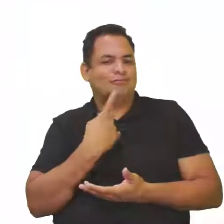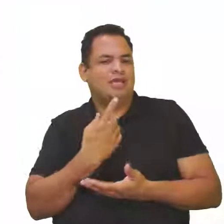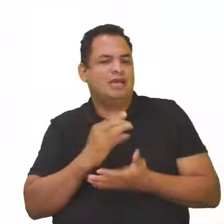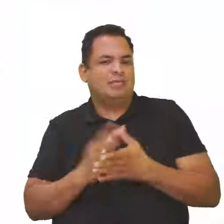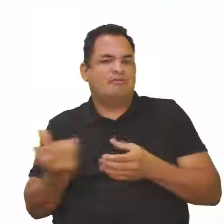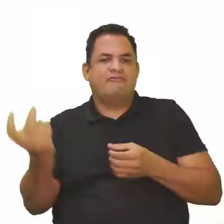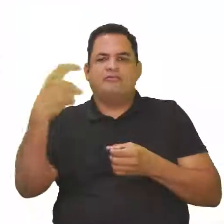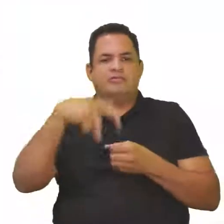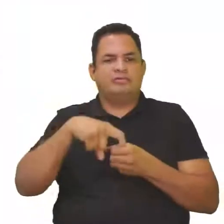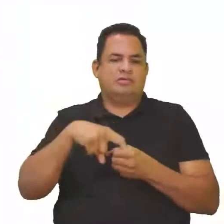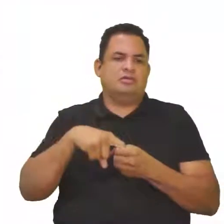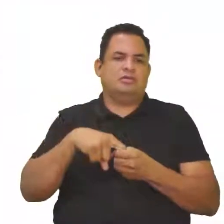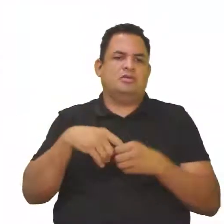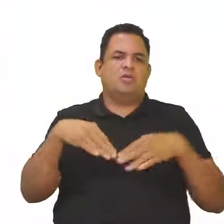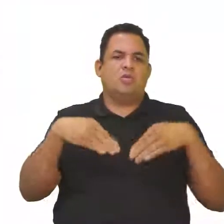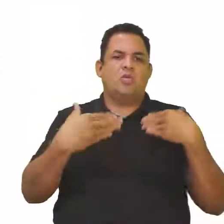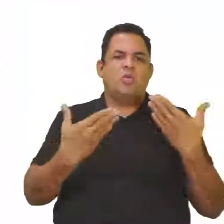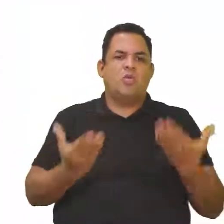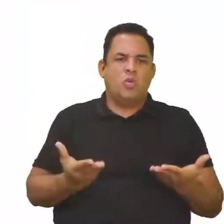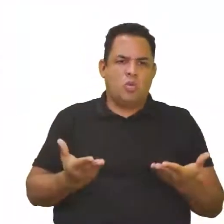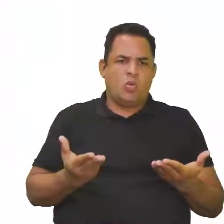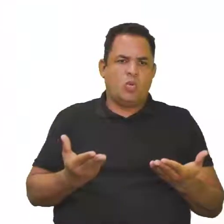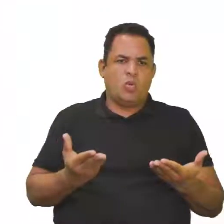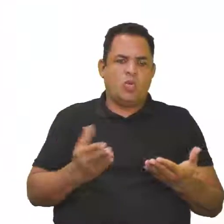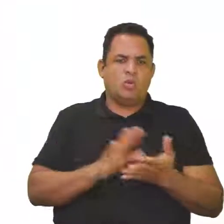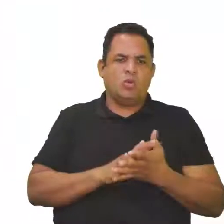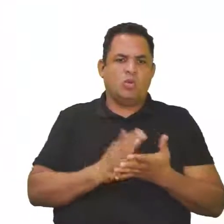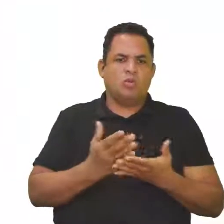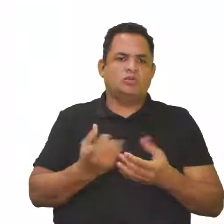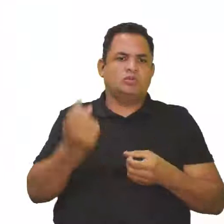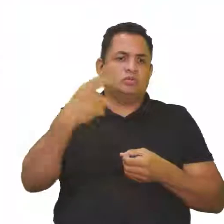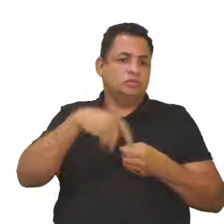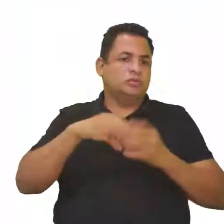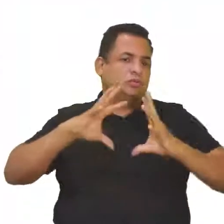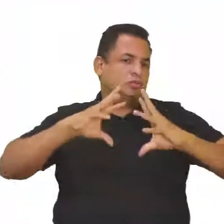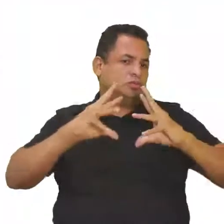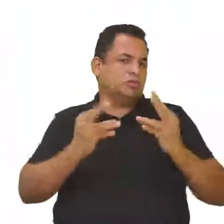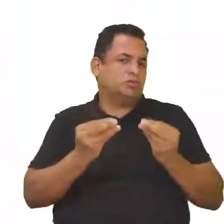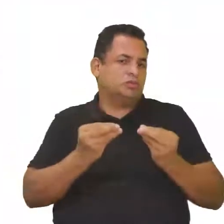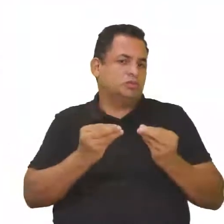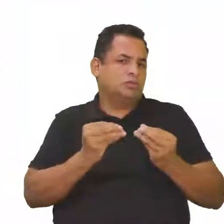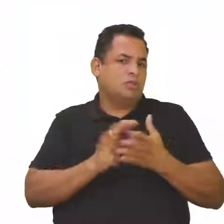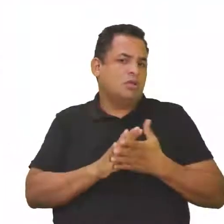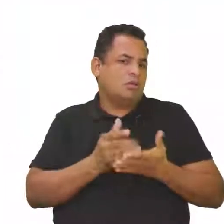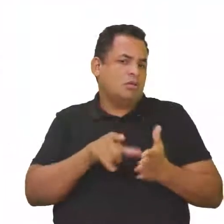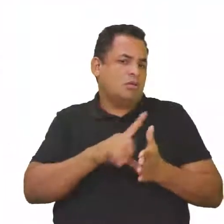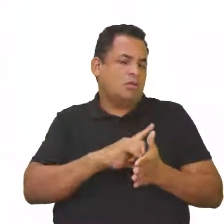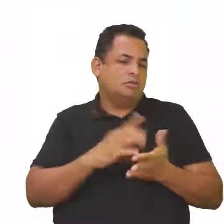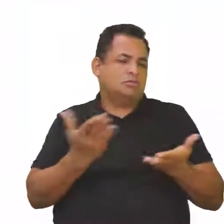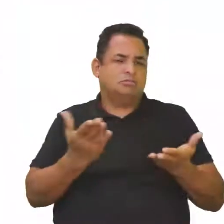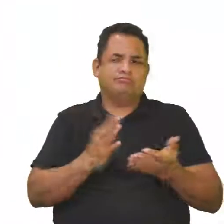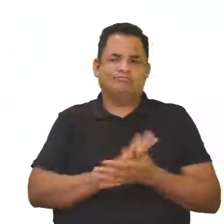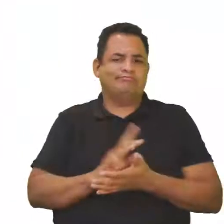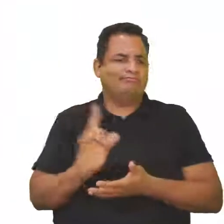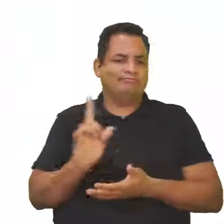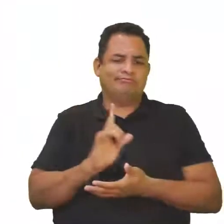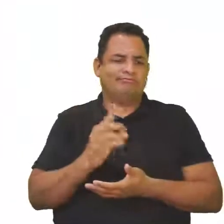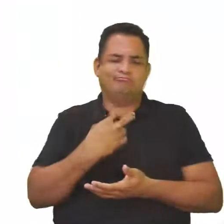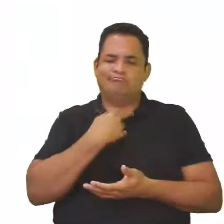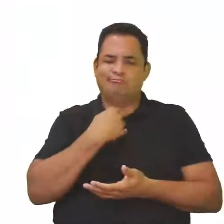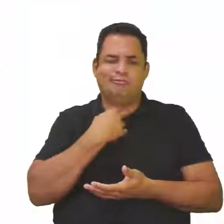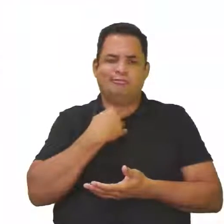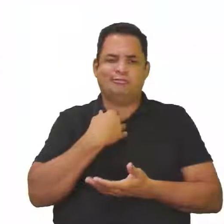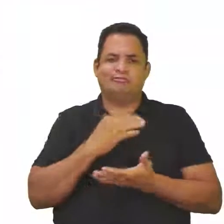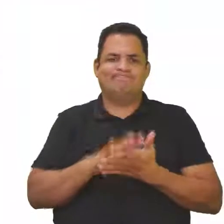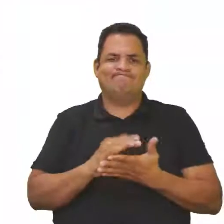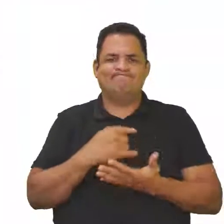processo reversível? Quando eu consigo desfazer e voltar ao que eu tinha antes. Não é o caso, a